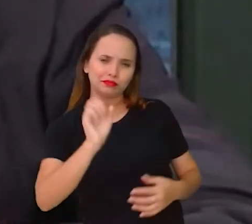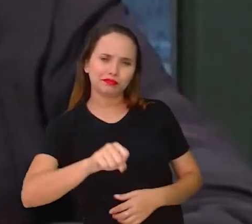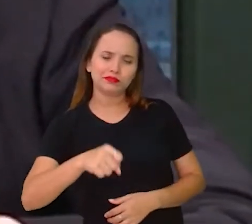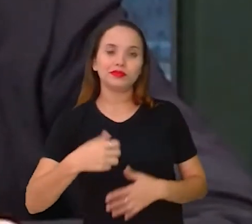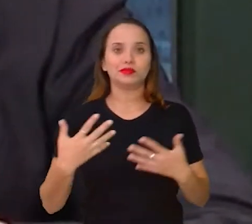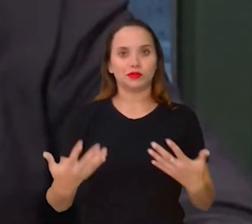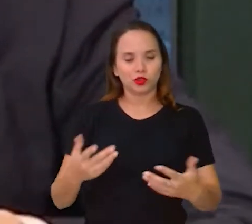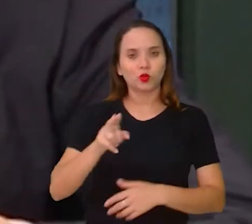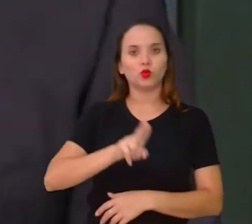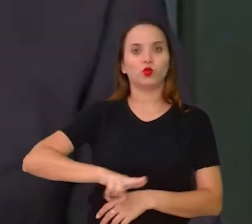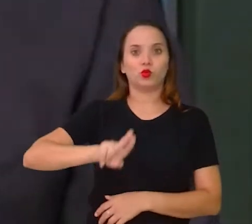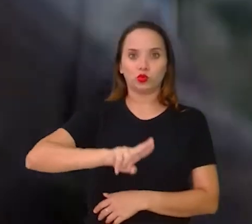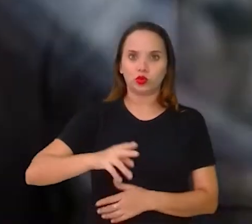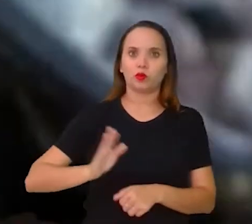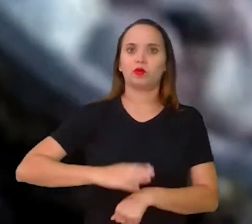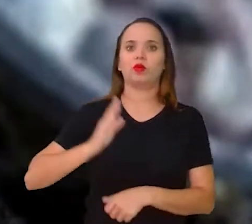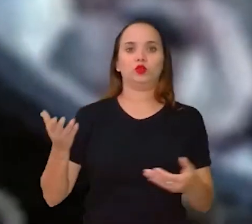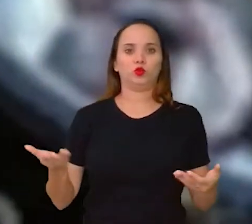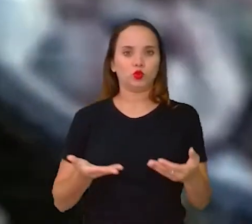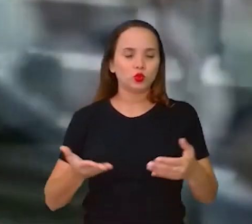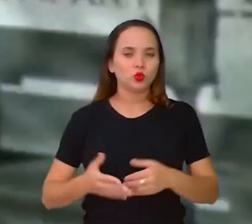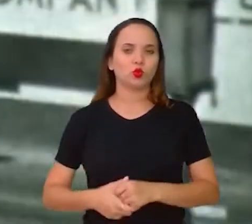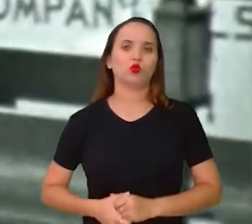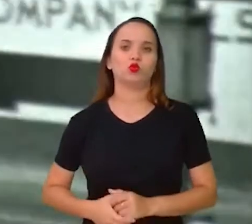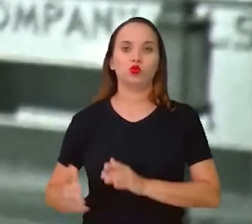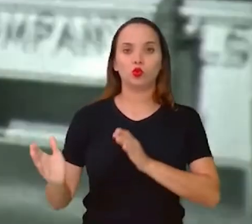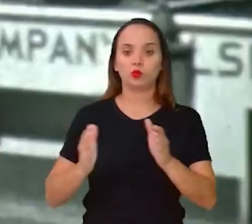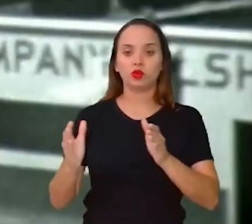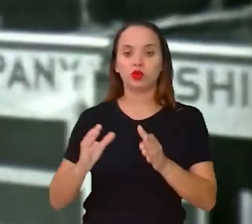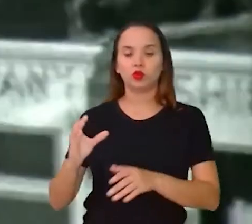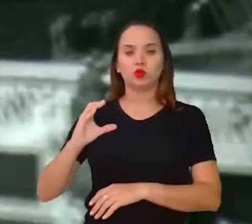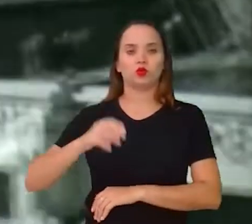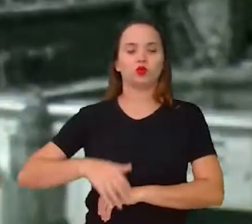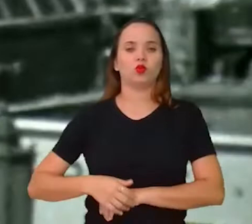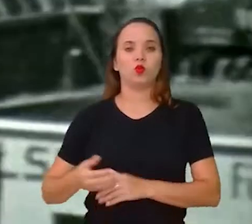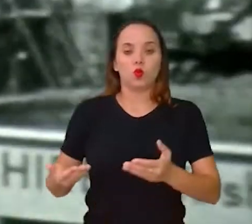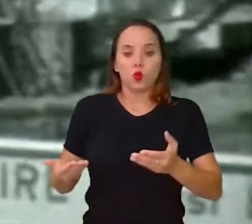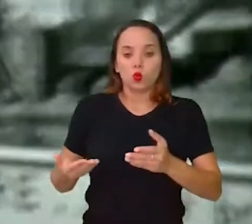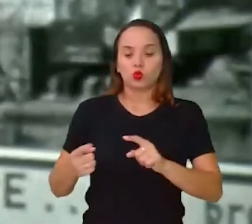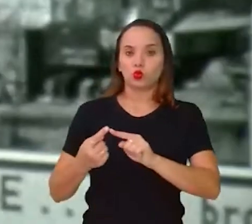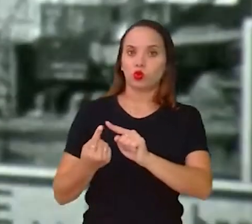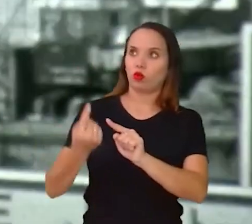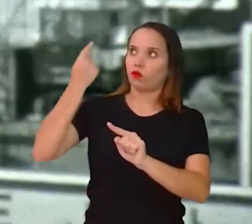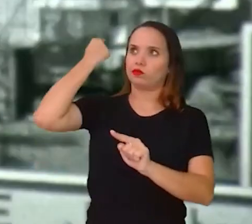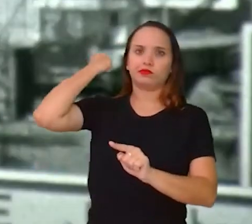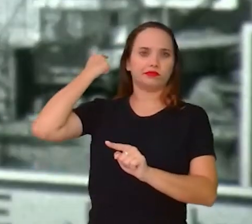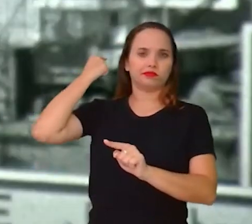muito mais agora, no tempo contemporâneo, do que em outras épocas.